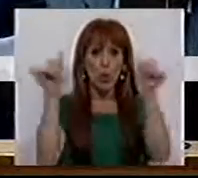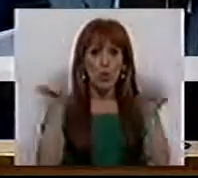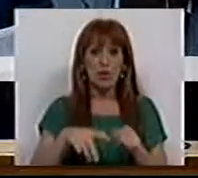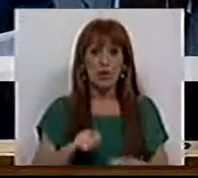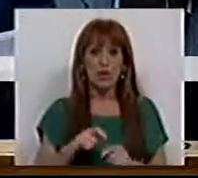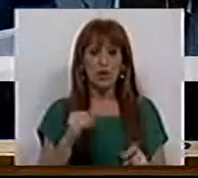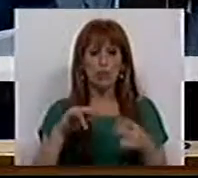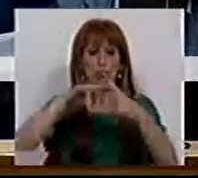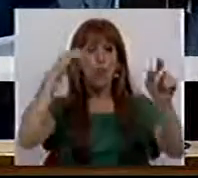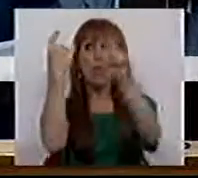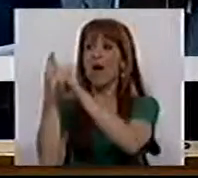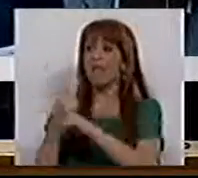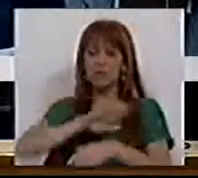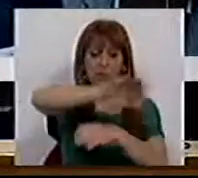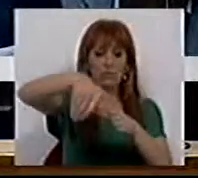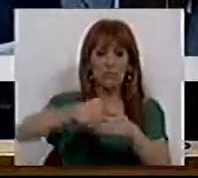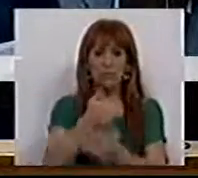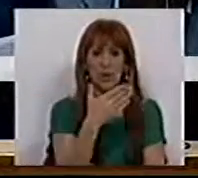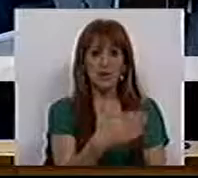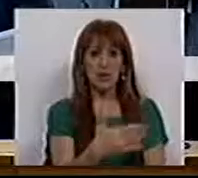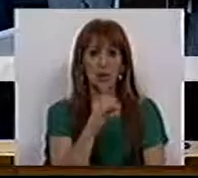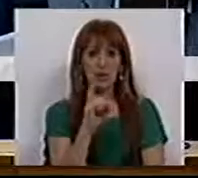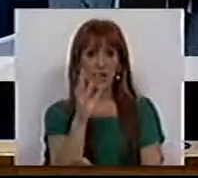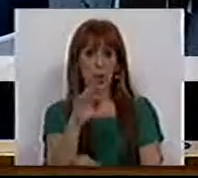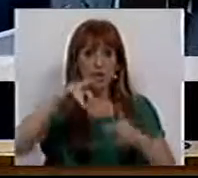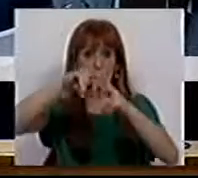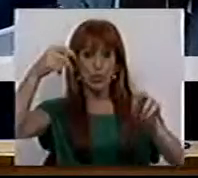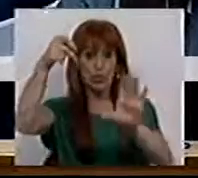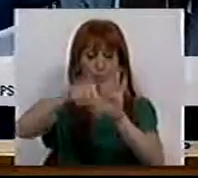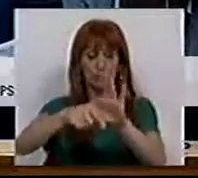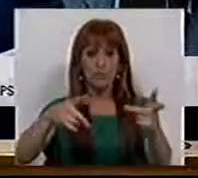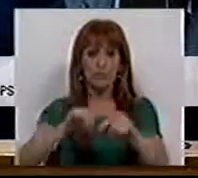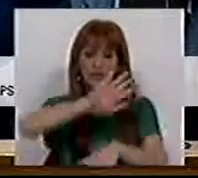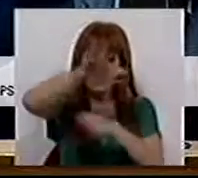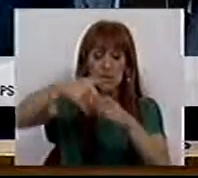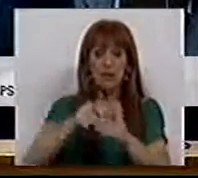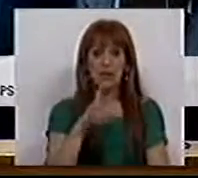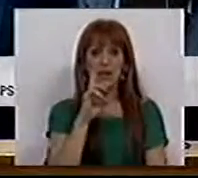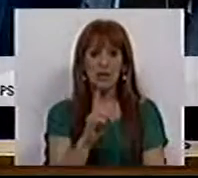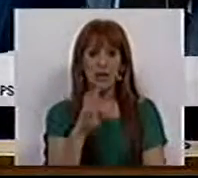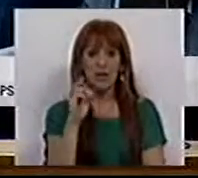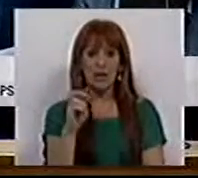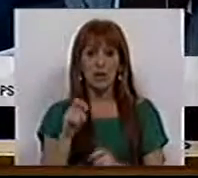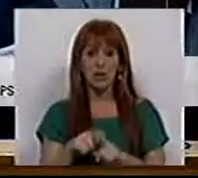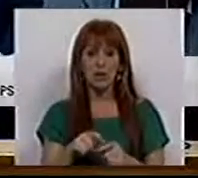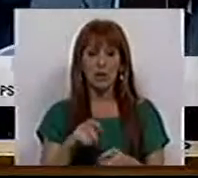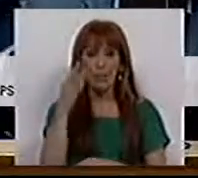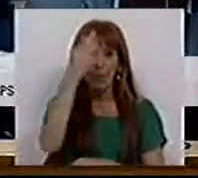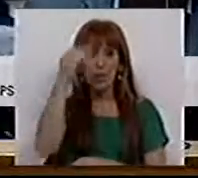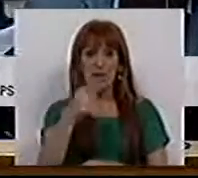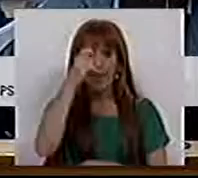multimunicipais que abarcam 174 municípios, que abrange 63%